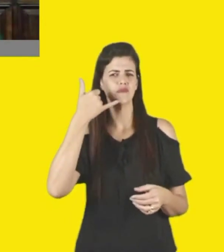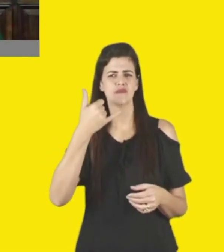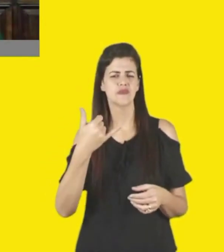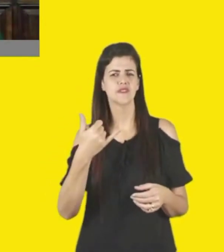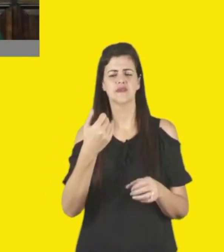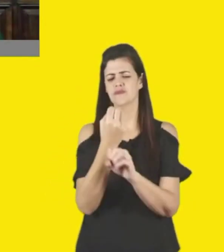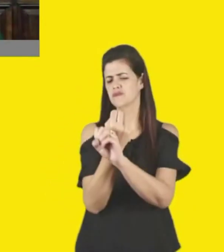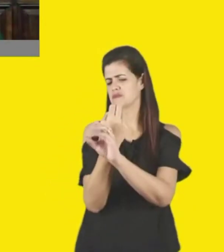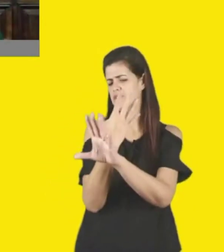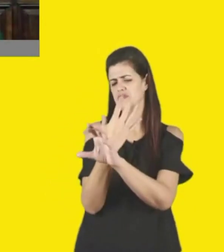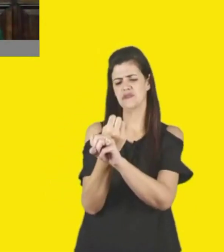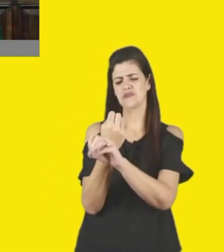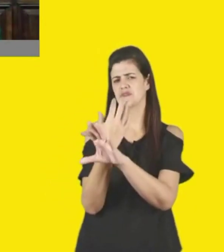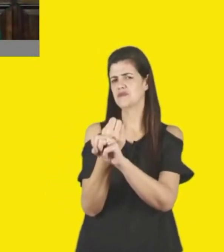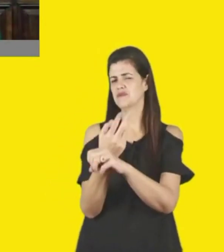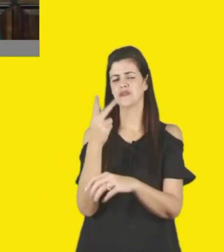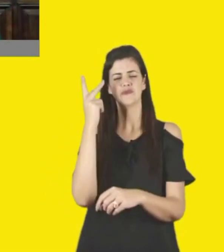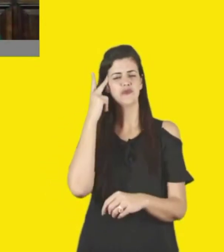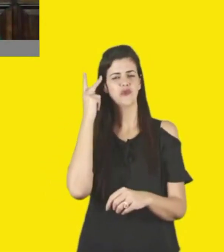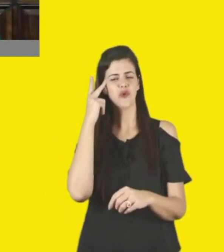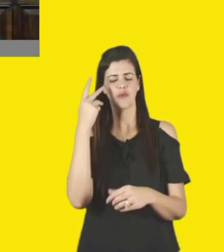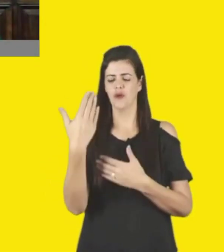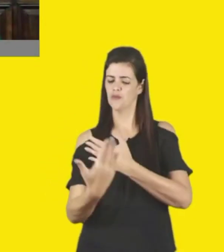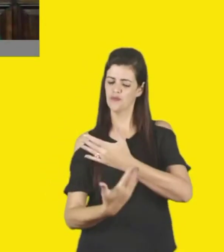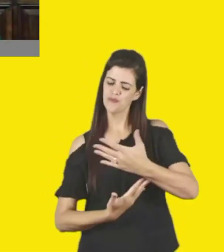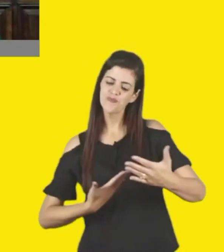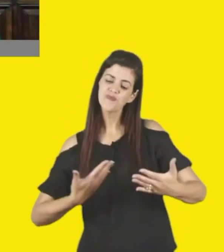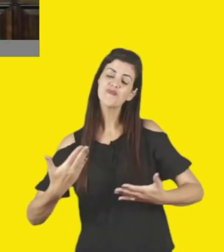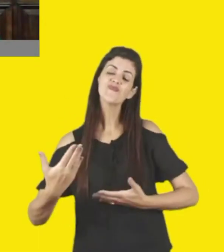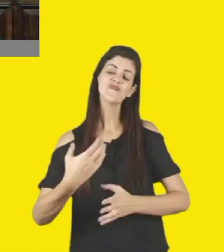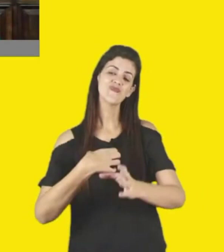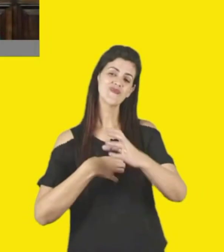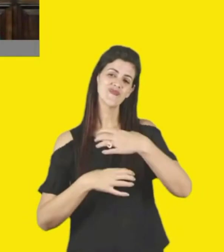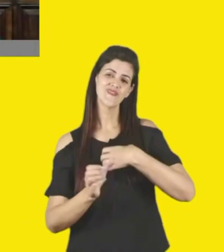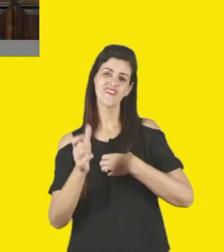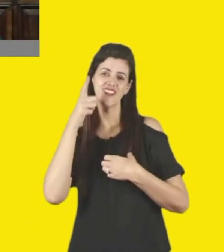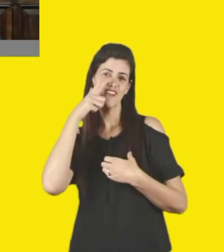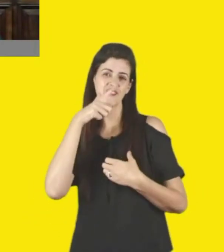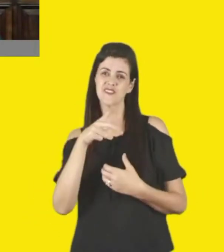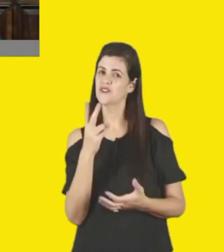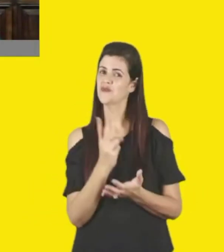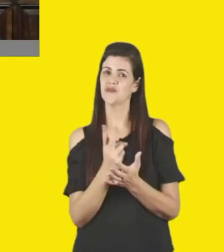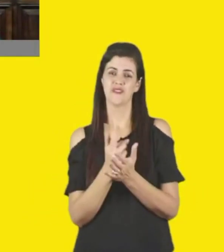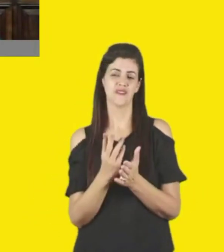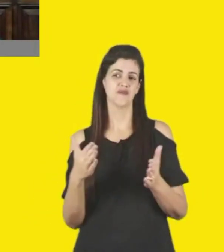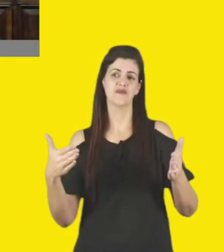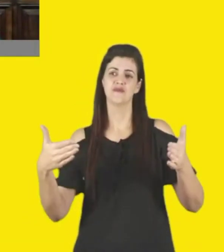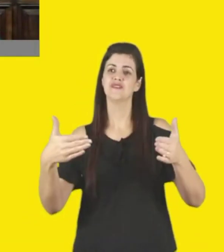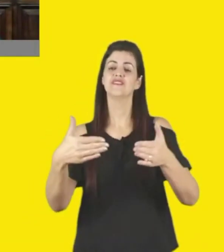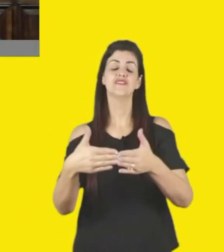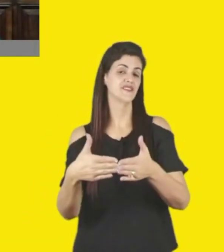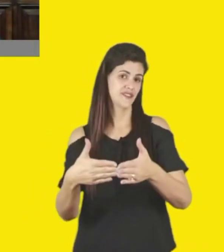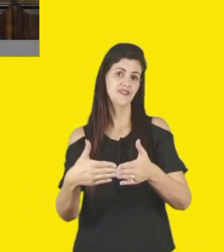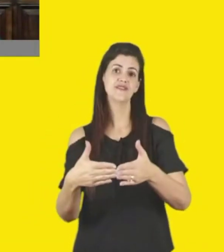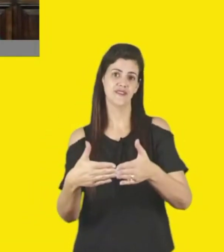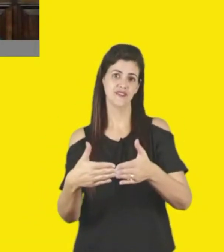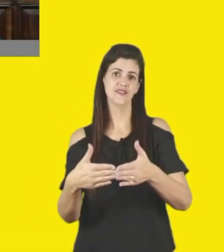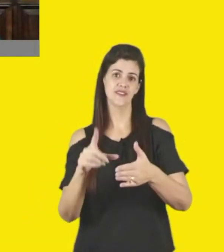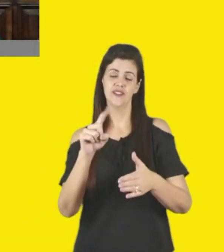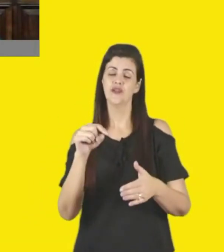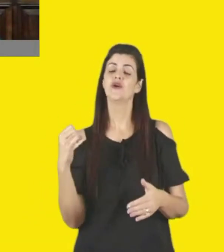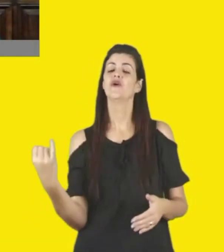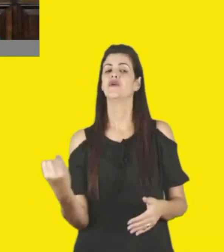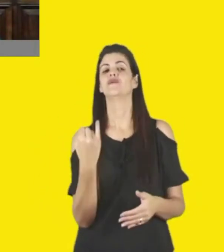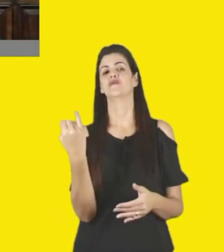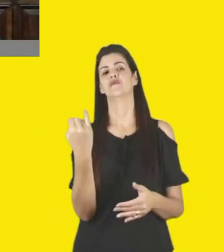para a Rosana, é assim que funciona, um vai ligando para o outro e a gente vai enxergando todo mundo lá, porque é o canal da escuta mesmo, a gente só vai conseguir